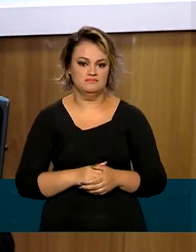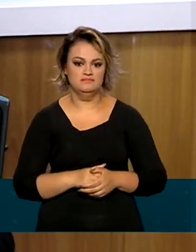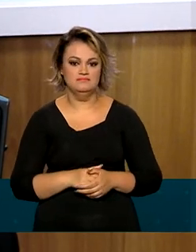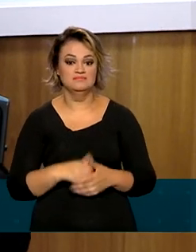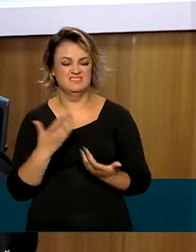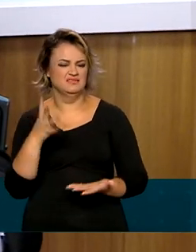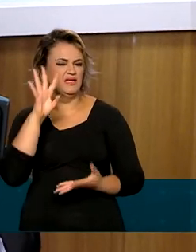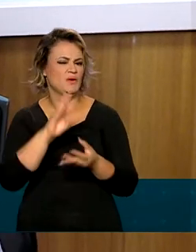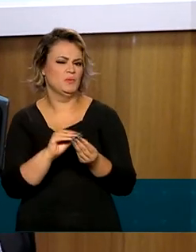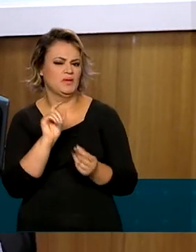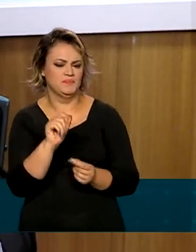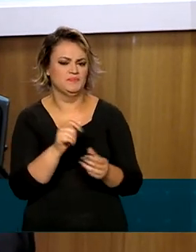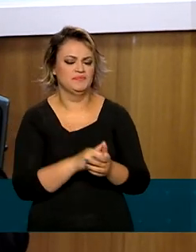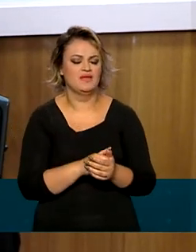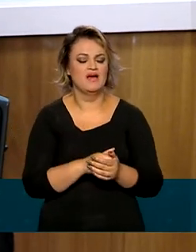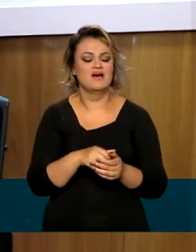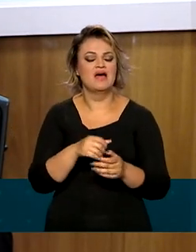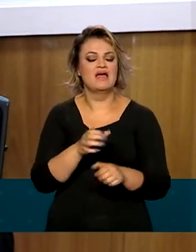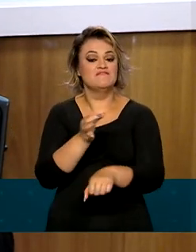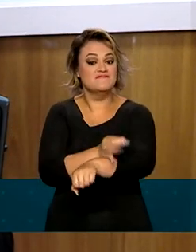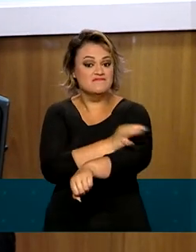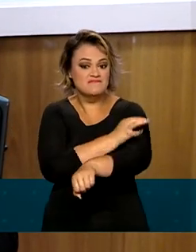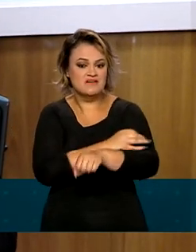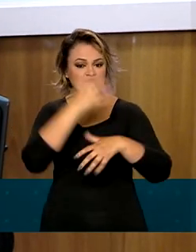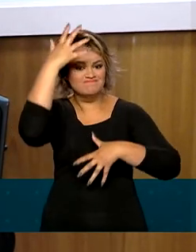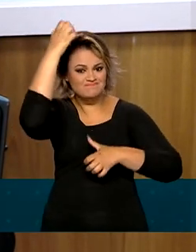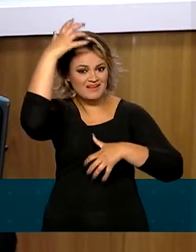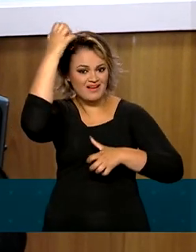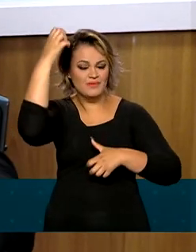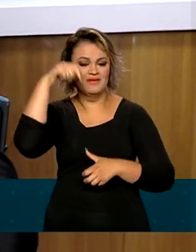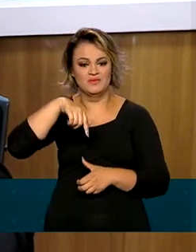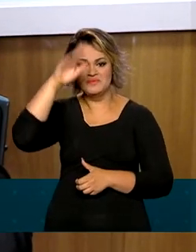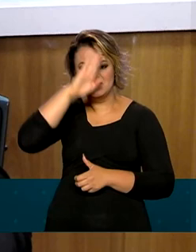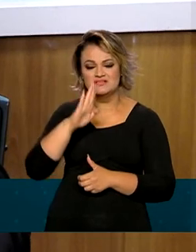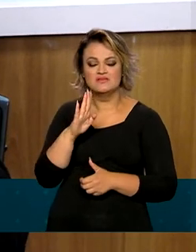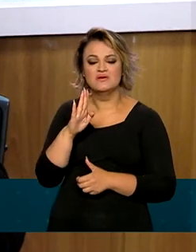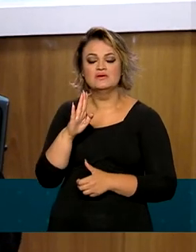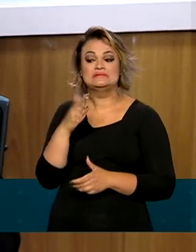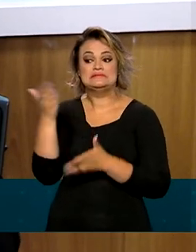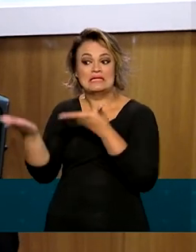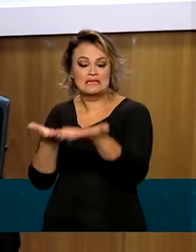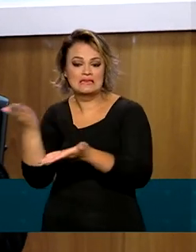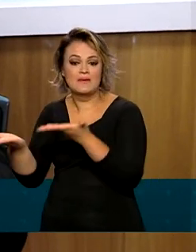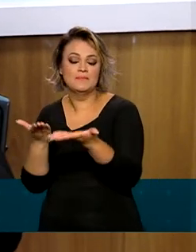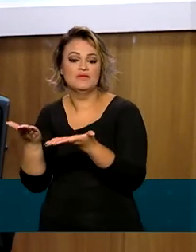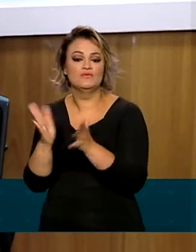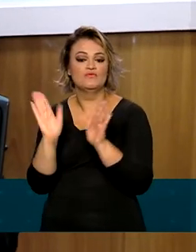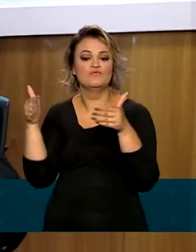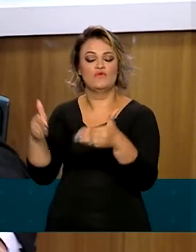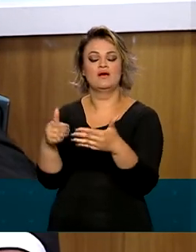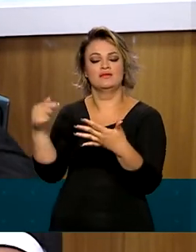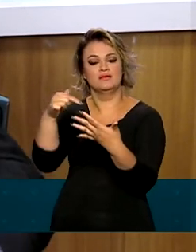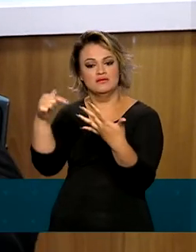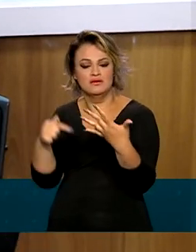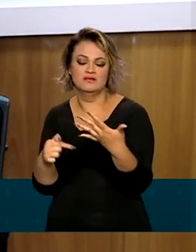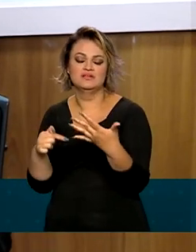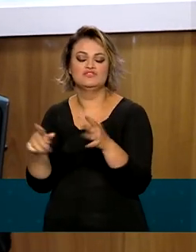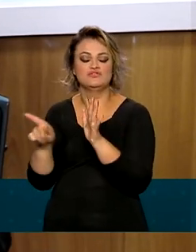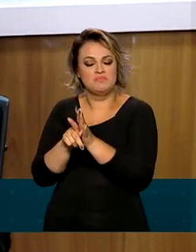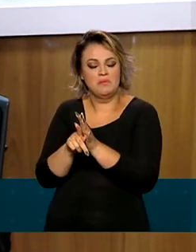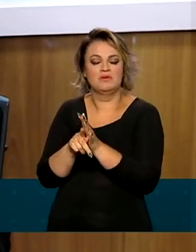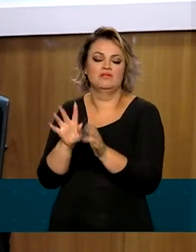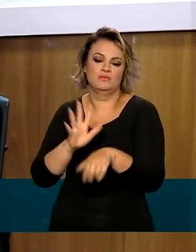Ou seja, a varíola dos macacos aqui no Brasil vai ter um tratamento em função da especificidade que ela está